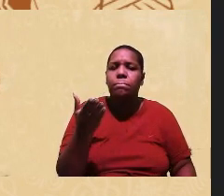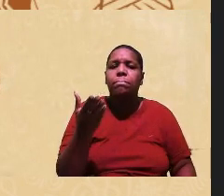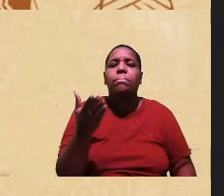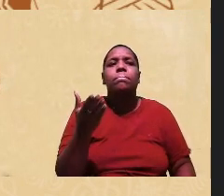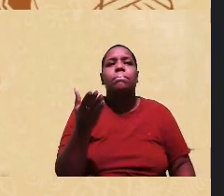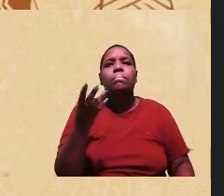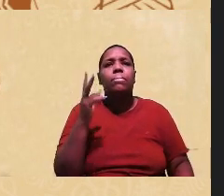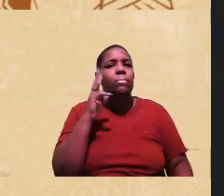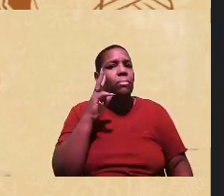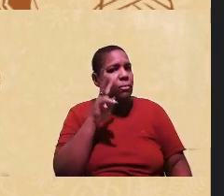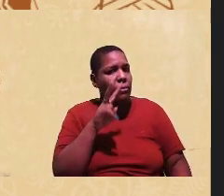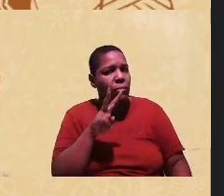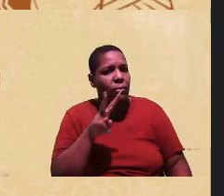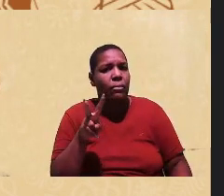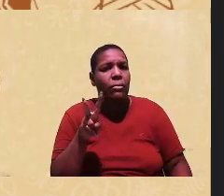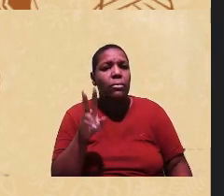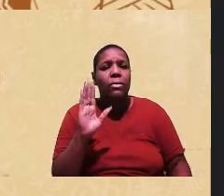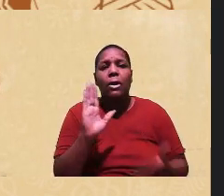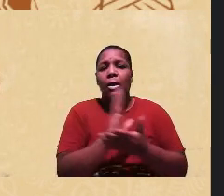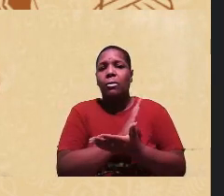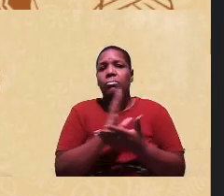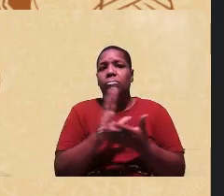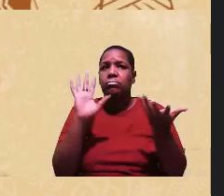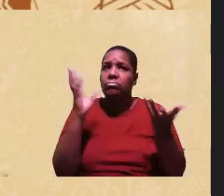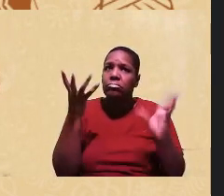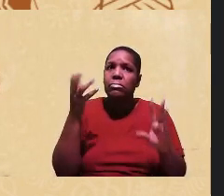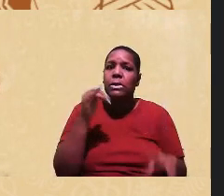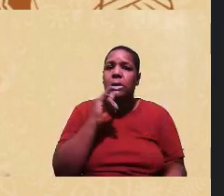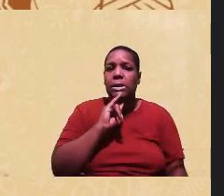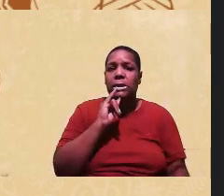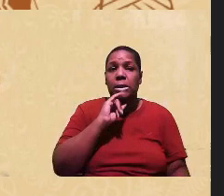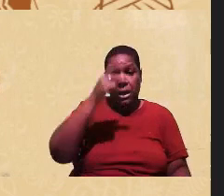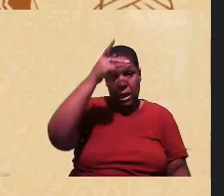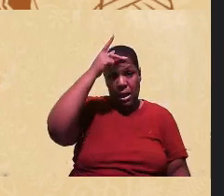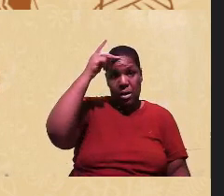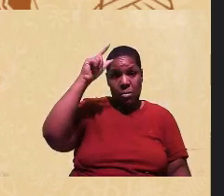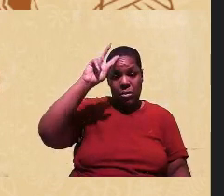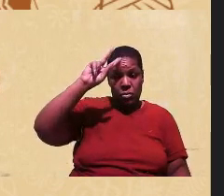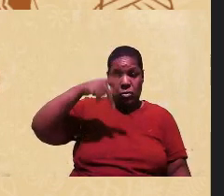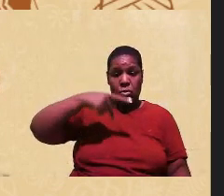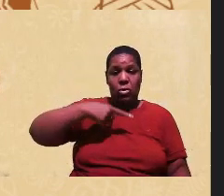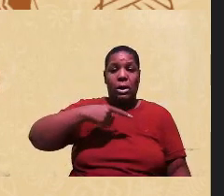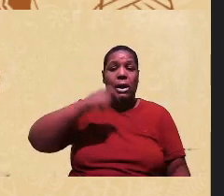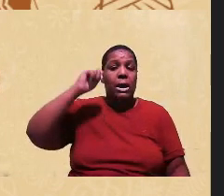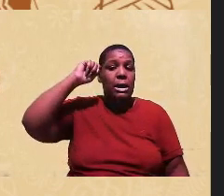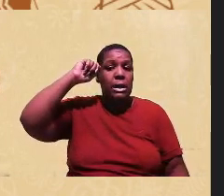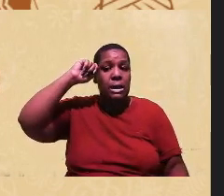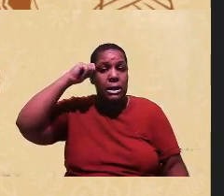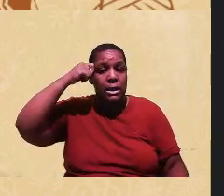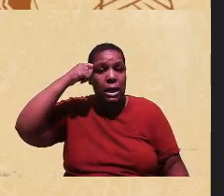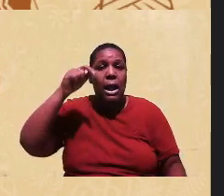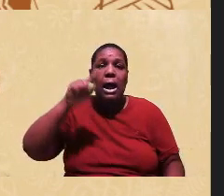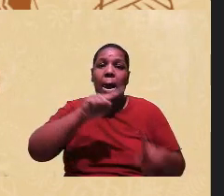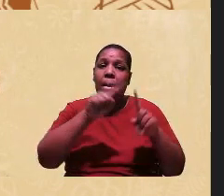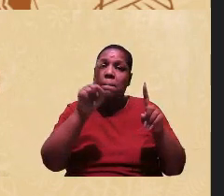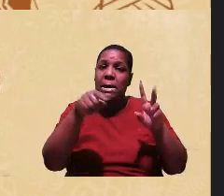algum caso assim por exemplo de pessoas que se auto identificam como negras mas que são indígenas